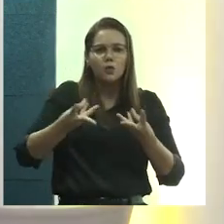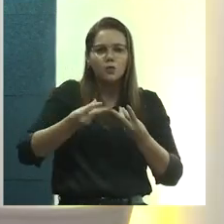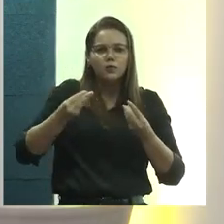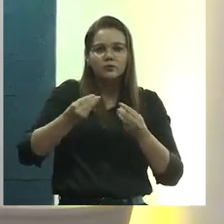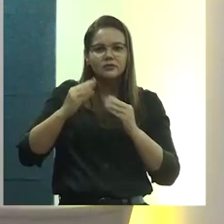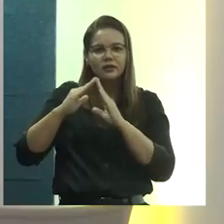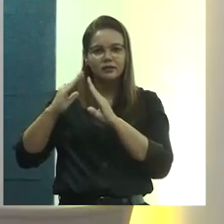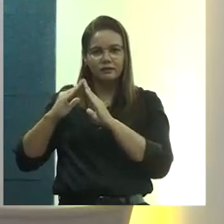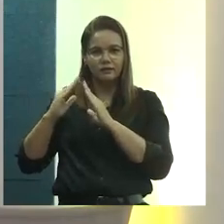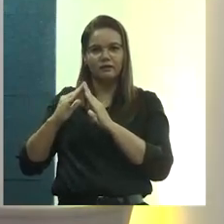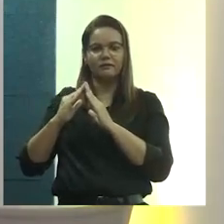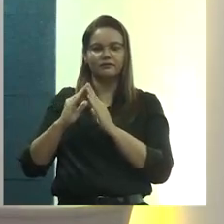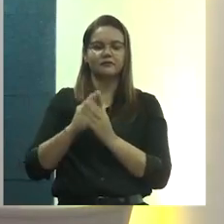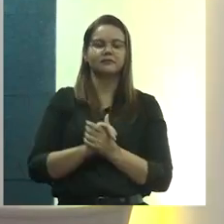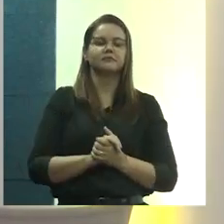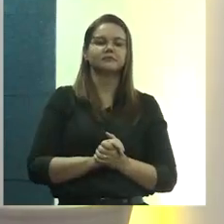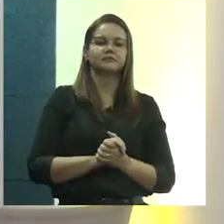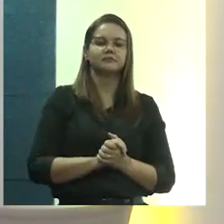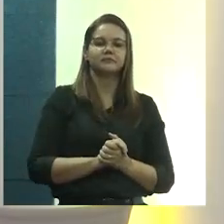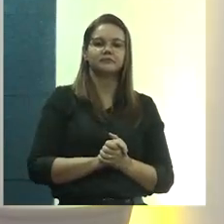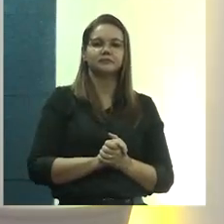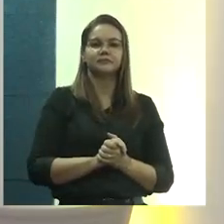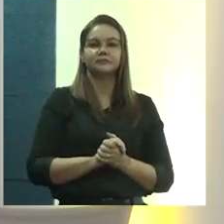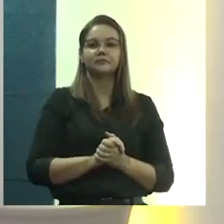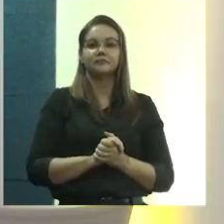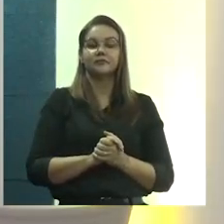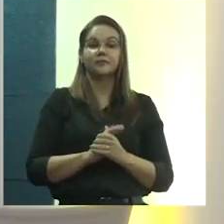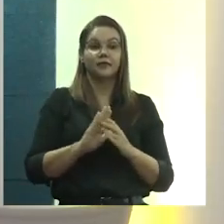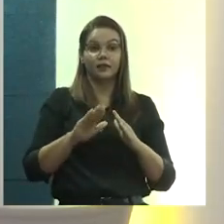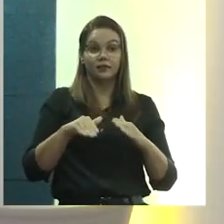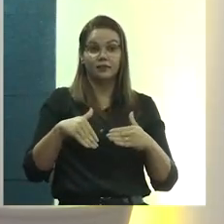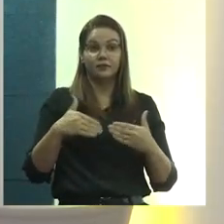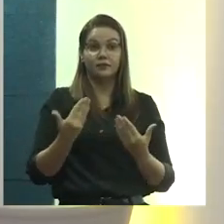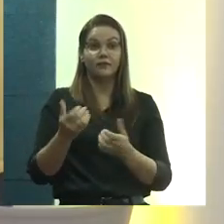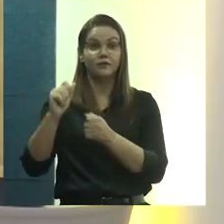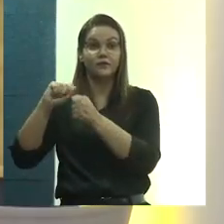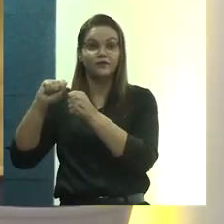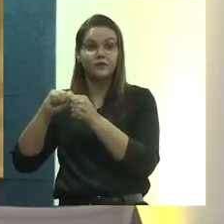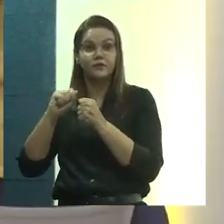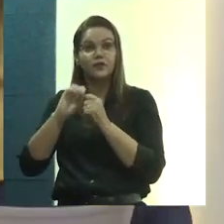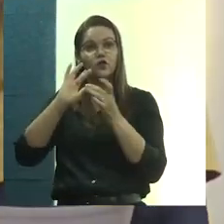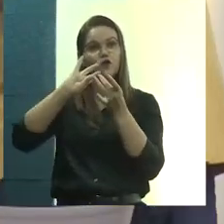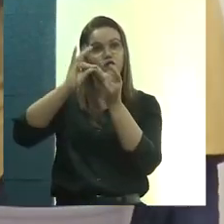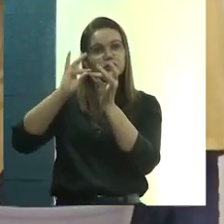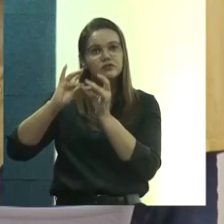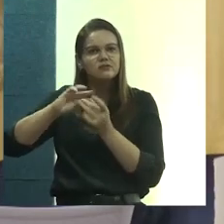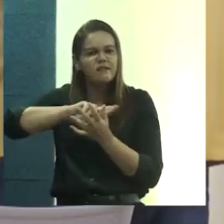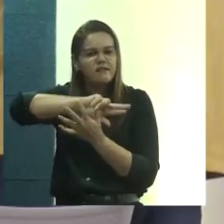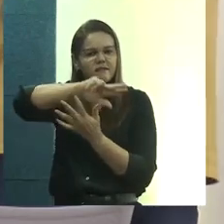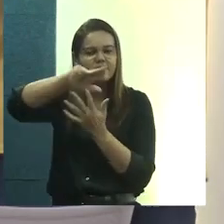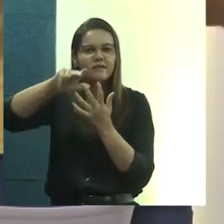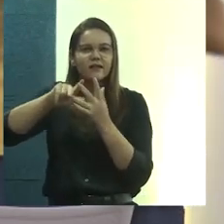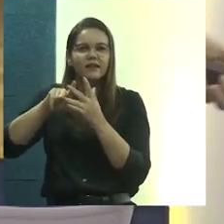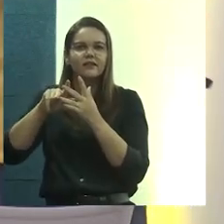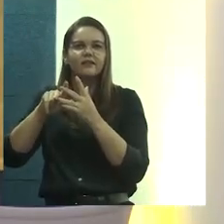qualidade da moradia, da habitabilidade. Então, foram feitas várias oficinas,